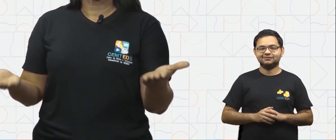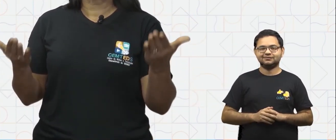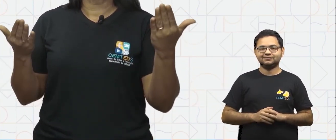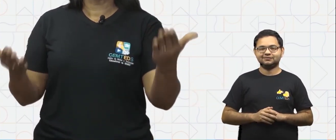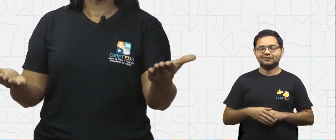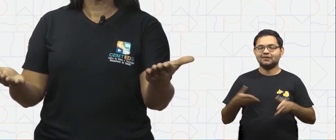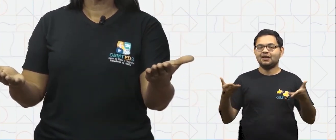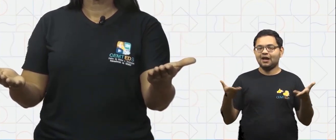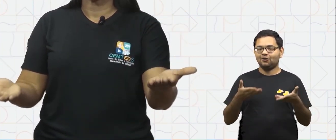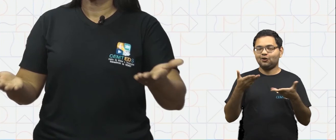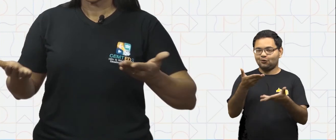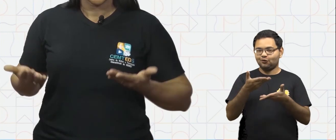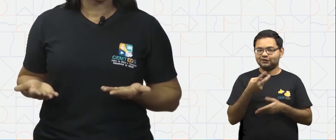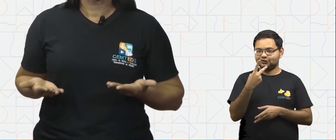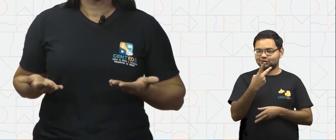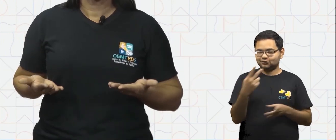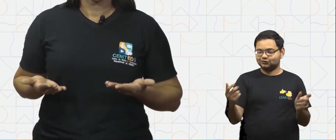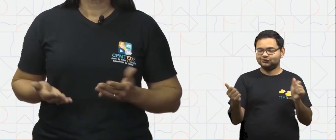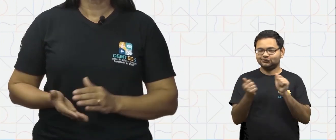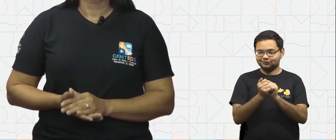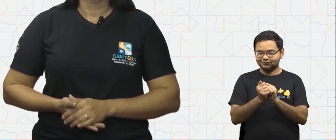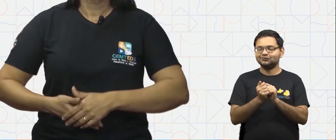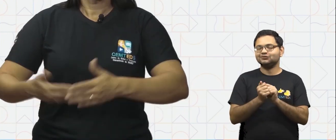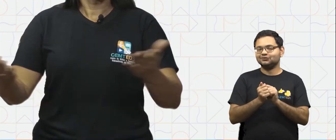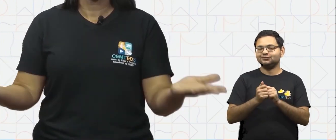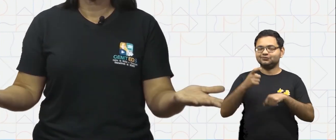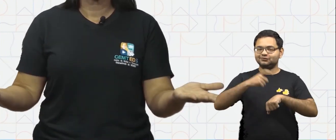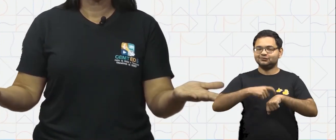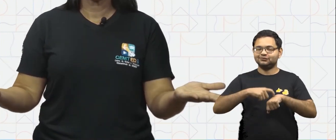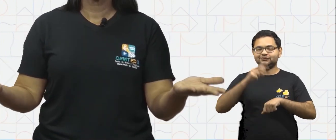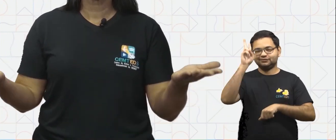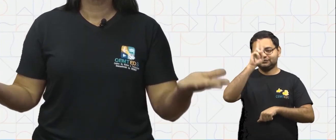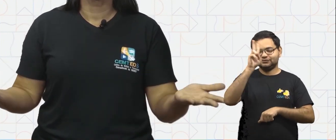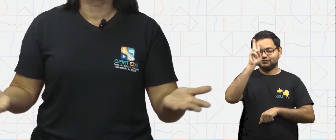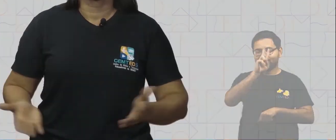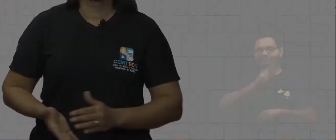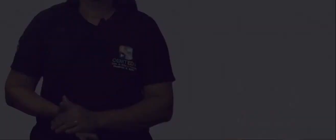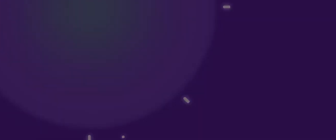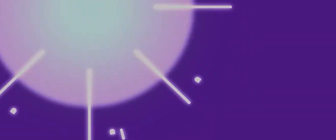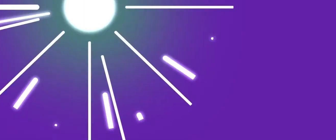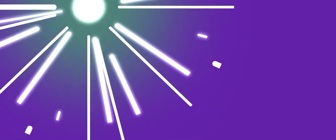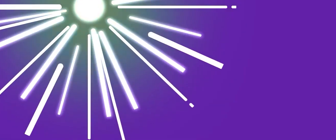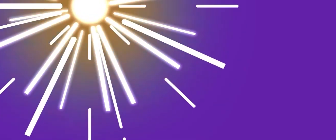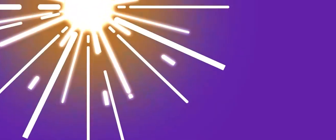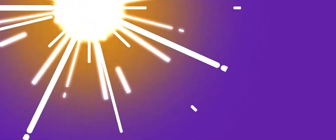agora, eu convido você a acompanhar comigo a Hora da Revisão.